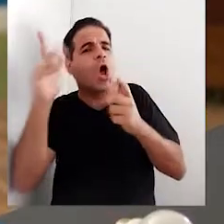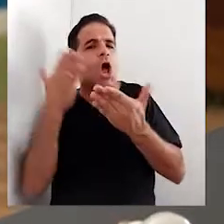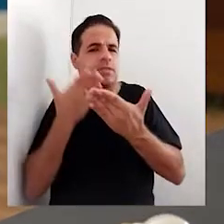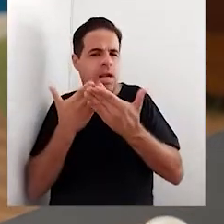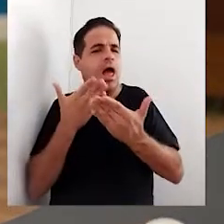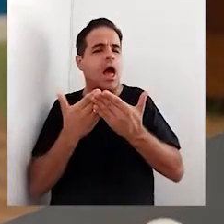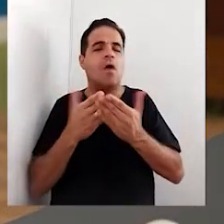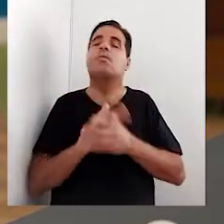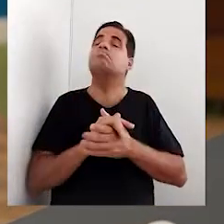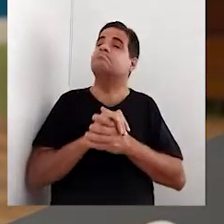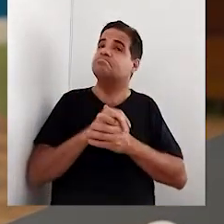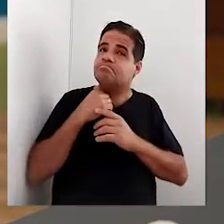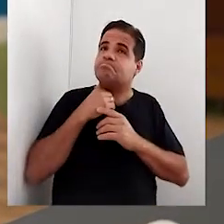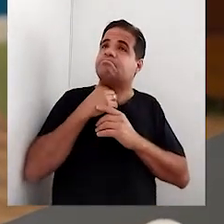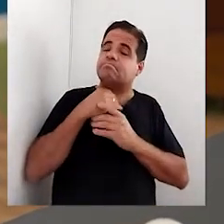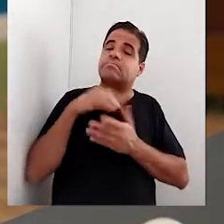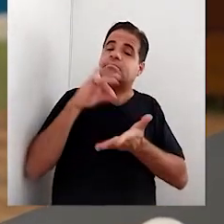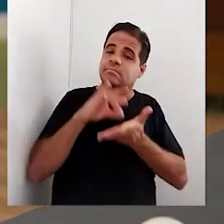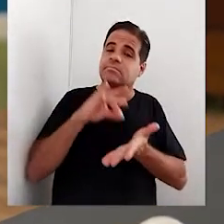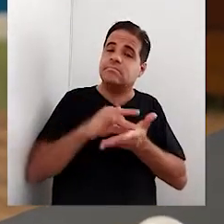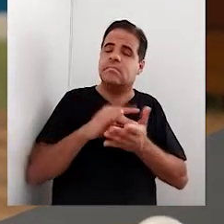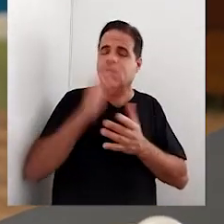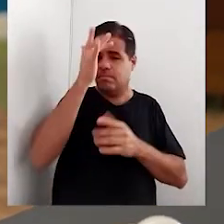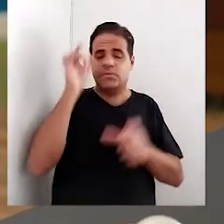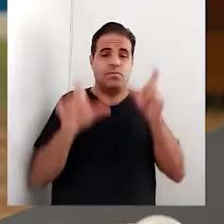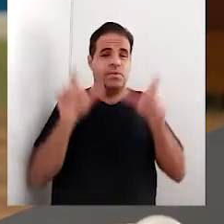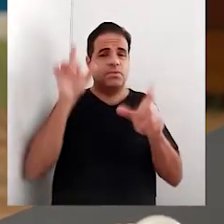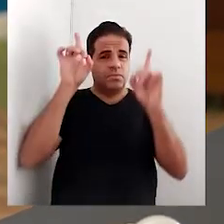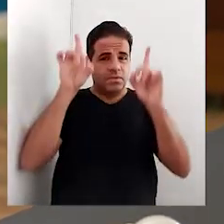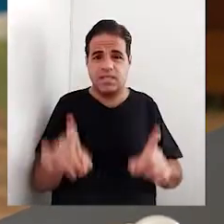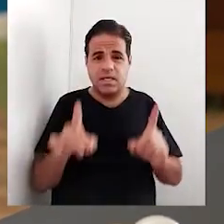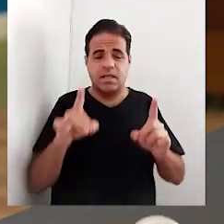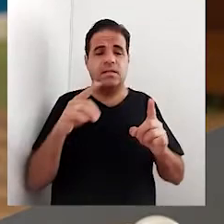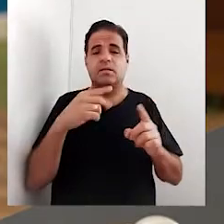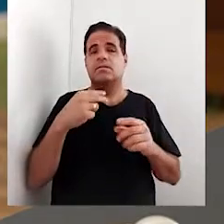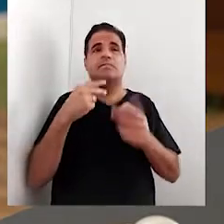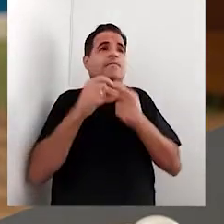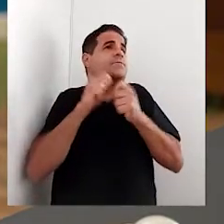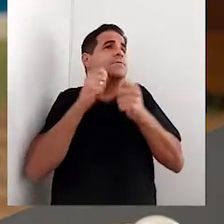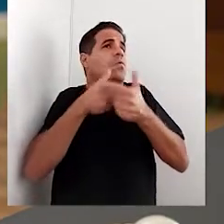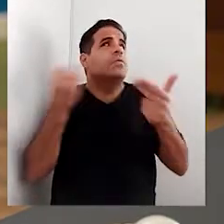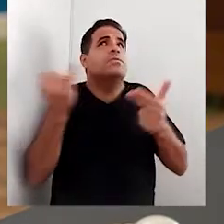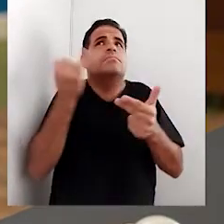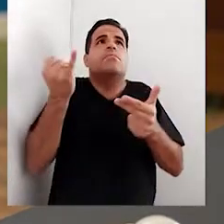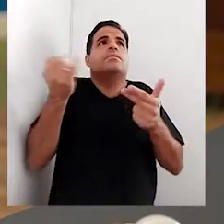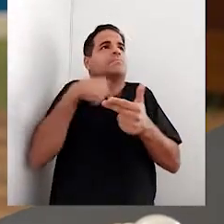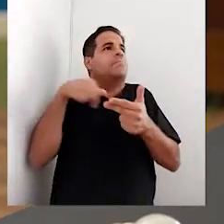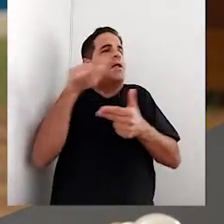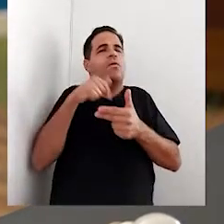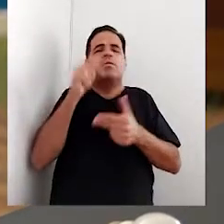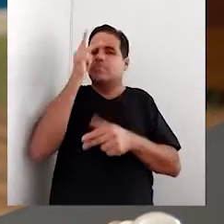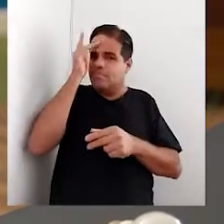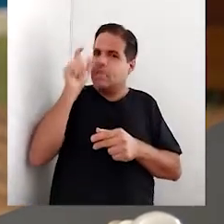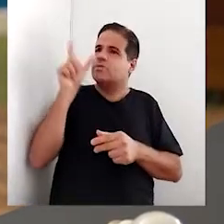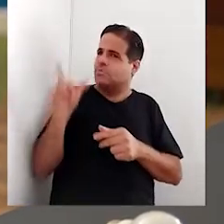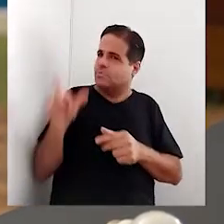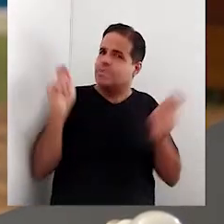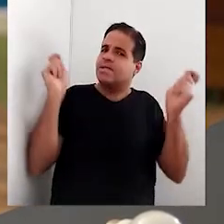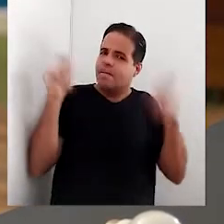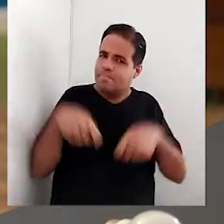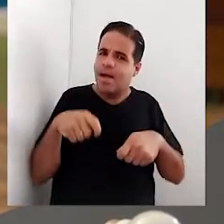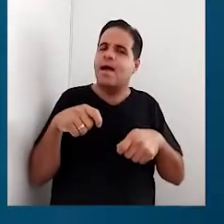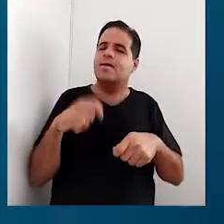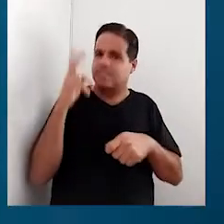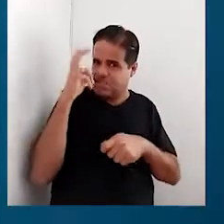É verdade, né, professor? Se pessoas com deficiência criaram coisas tão importantes para nós, é porque elas são pessoas